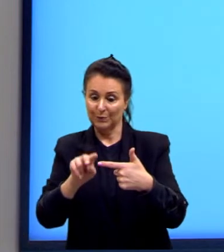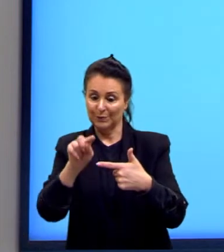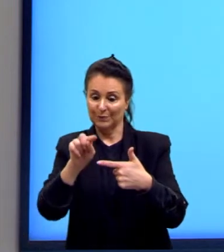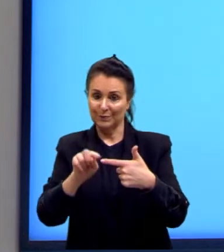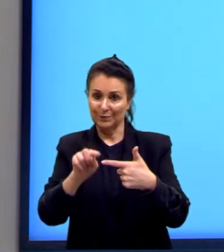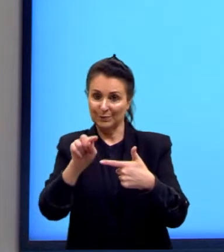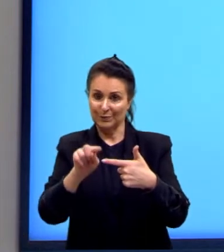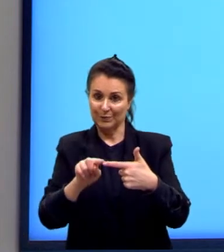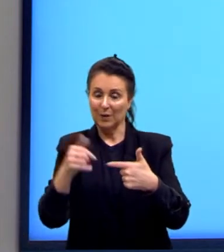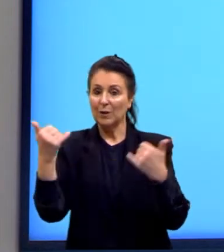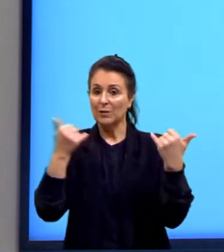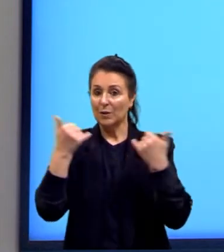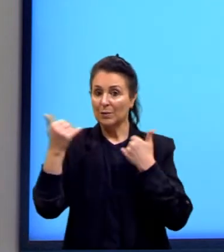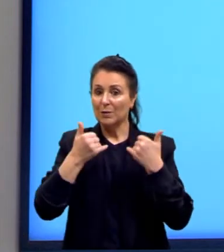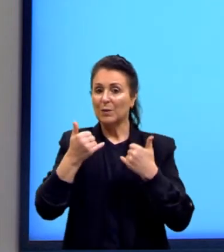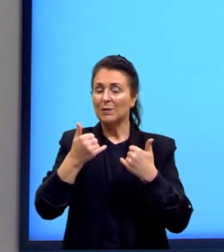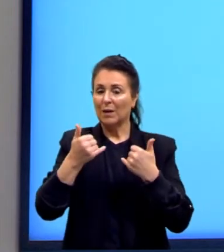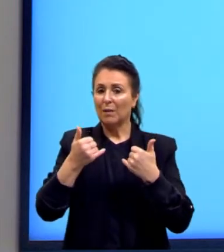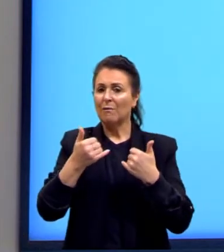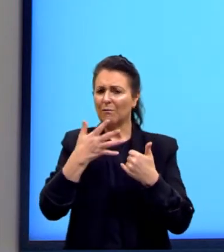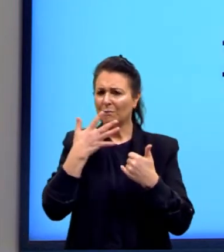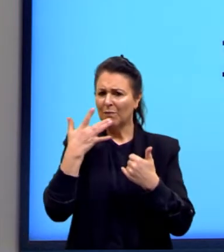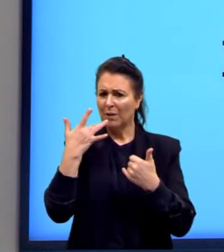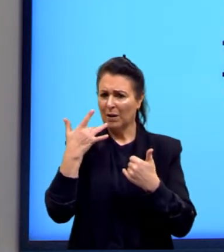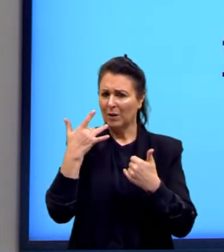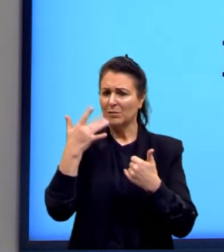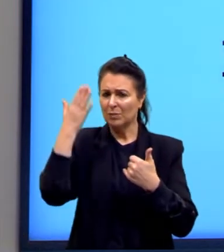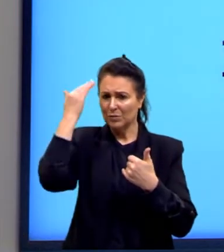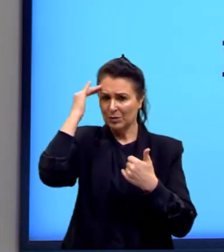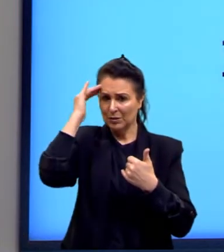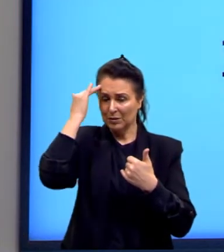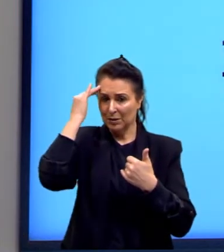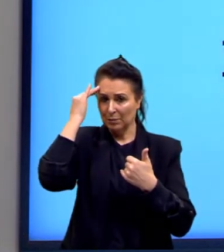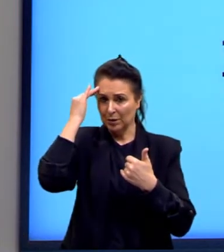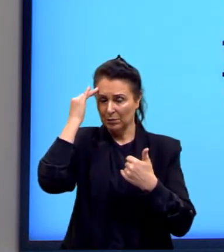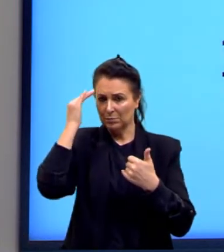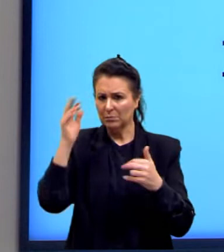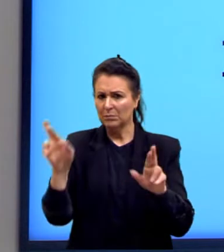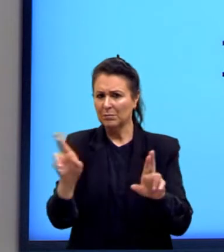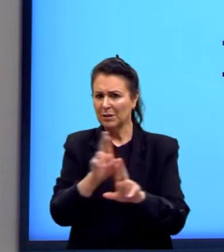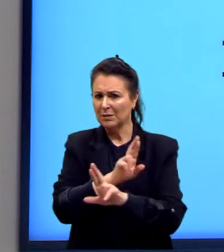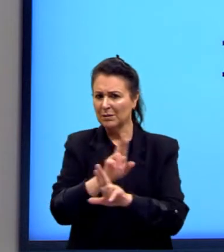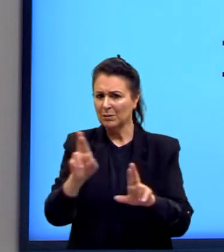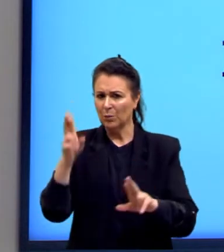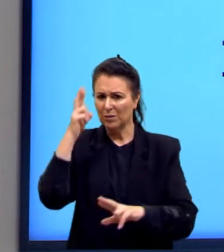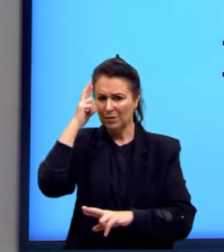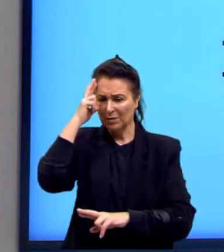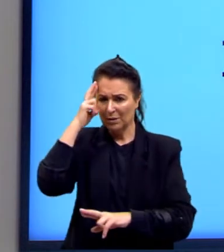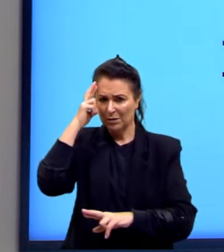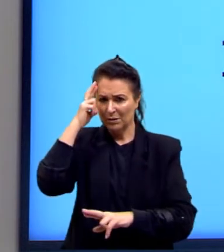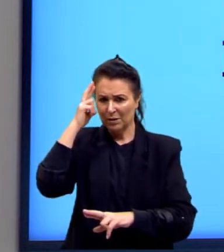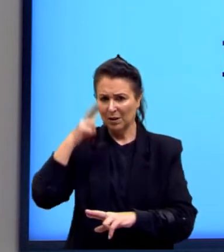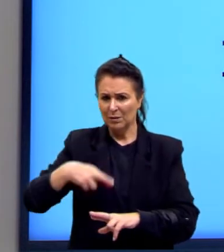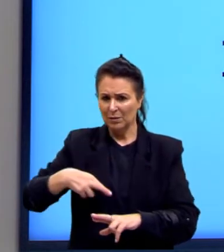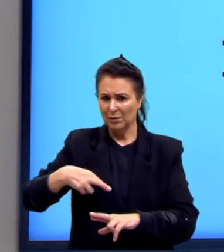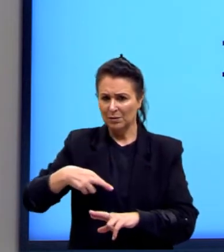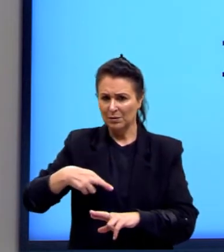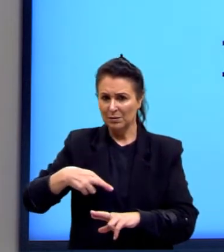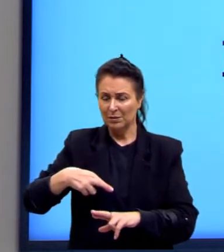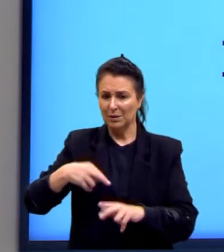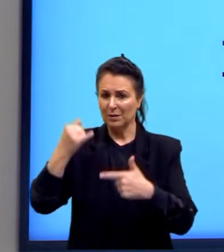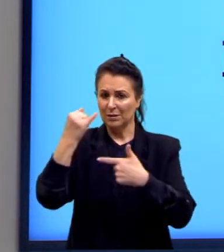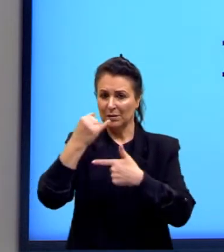fáceis de trabalhar. Mas qual das relações das razões trigonométricas utilizam ali